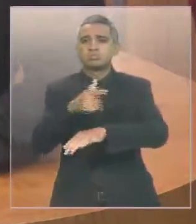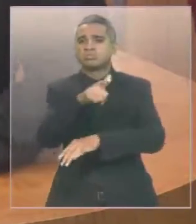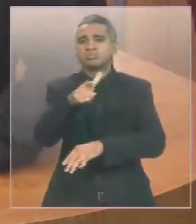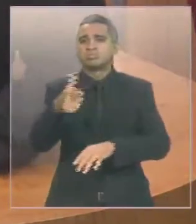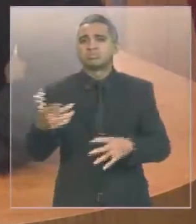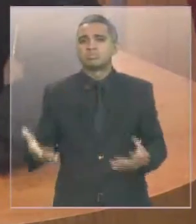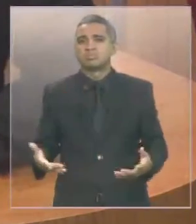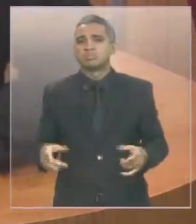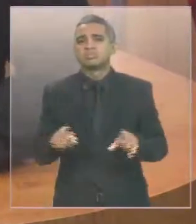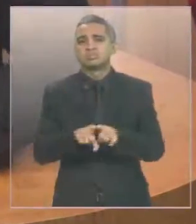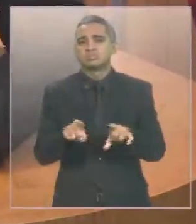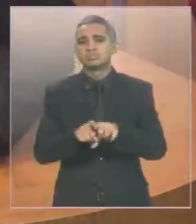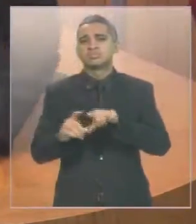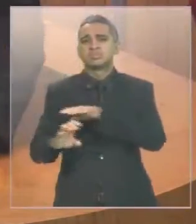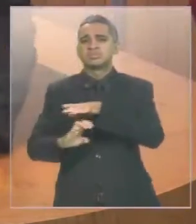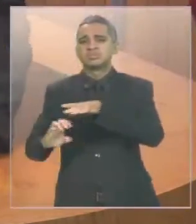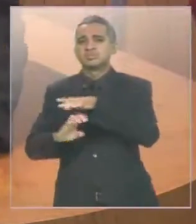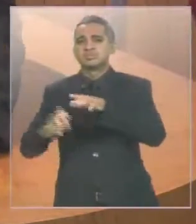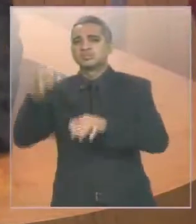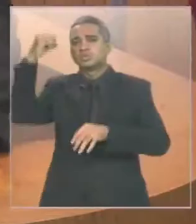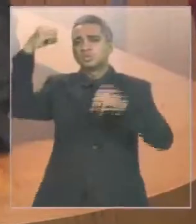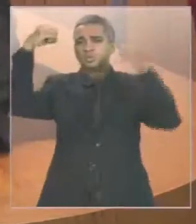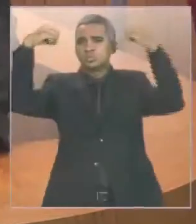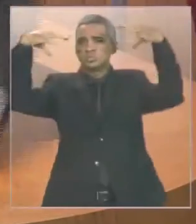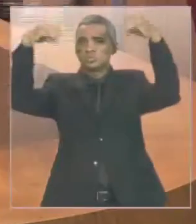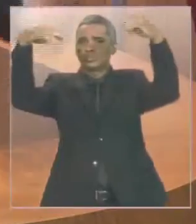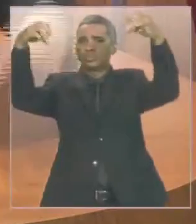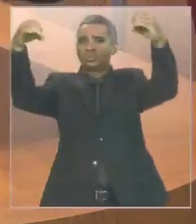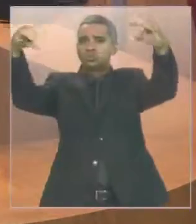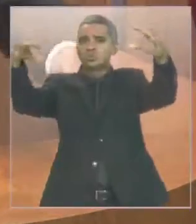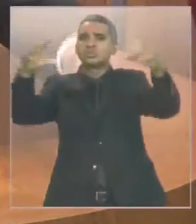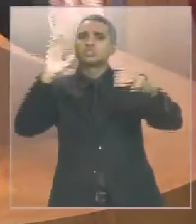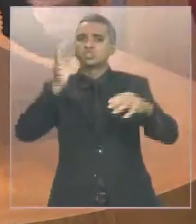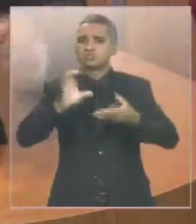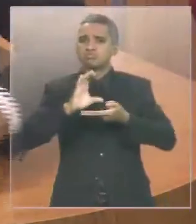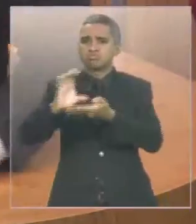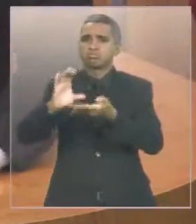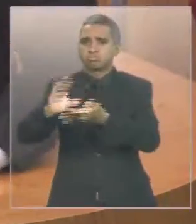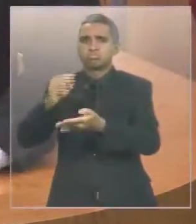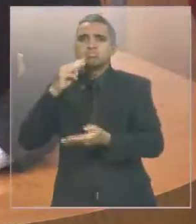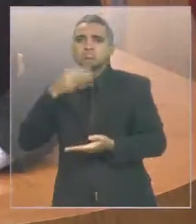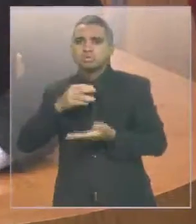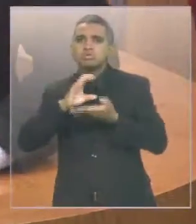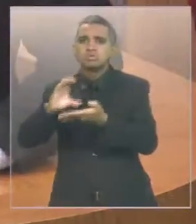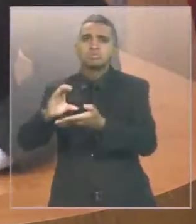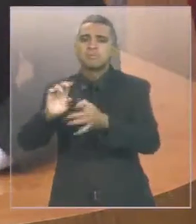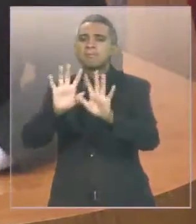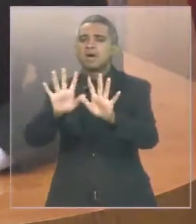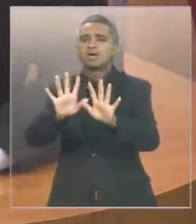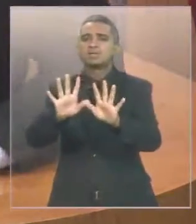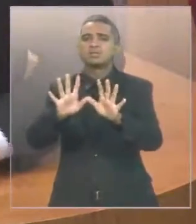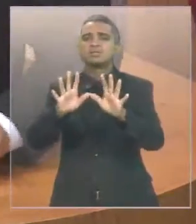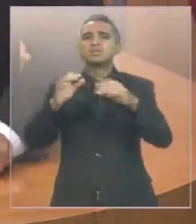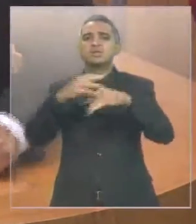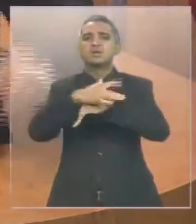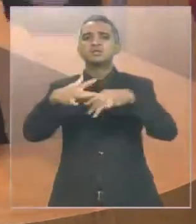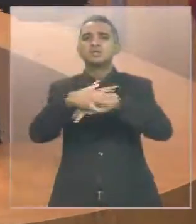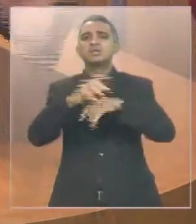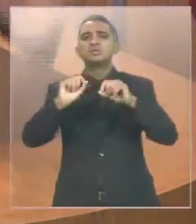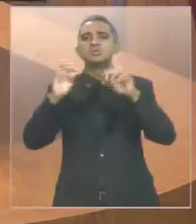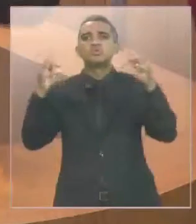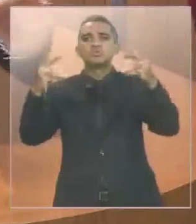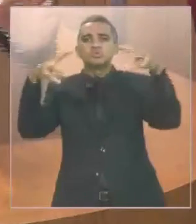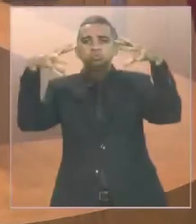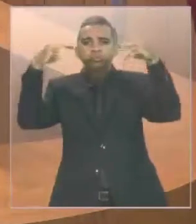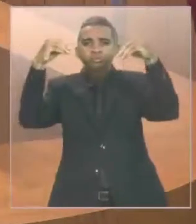recebeu milhões e a cidade é toda no escuro. Mas eu voltarei a esta tribuna para